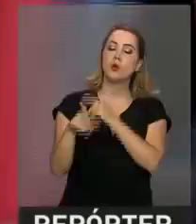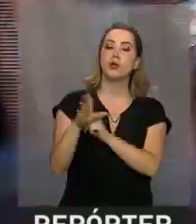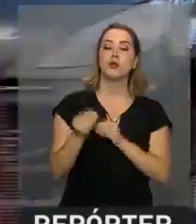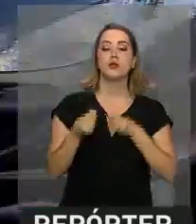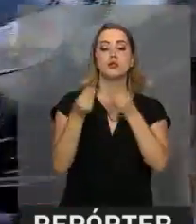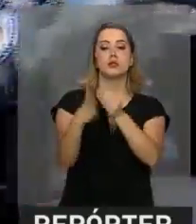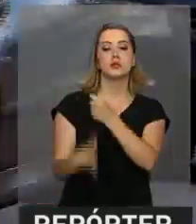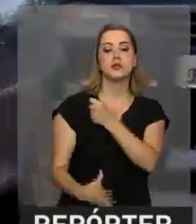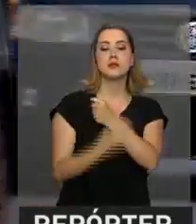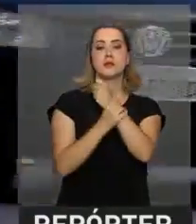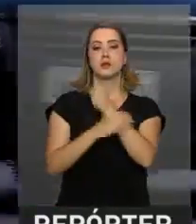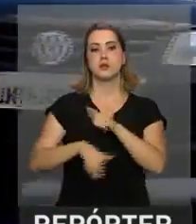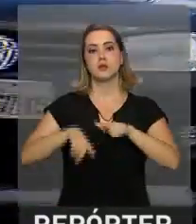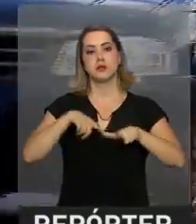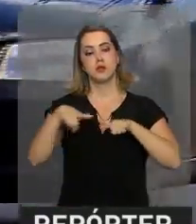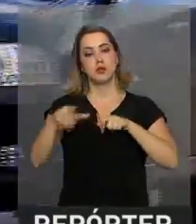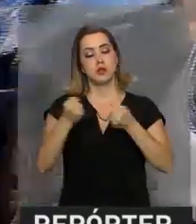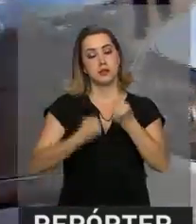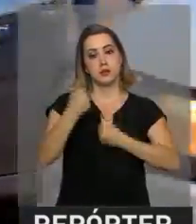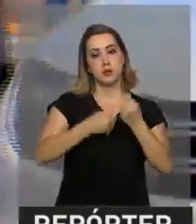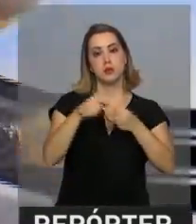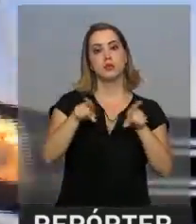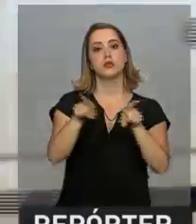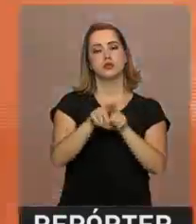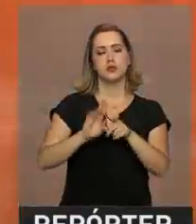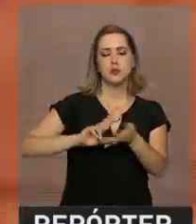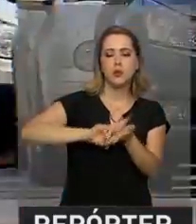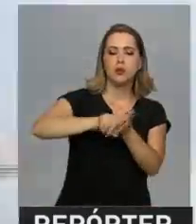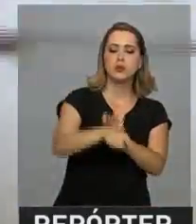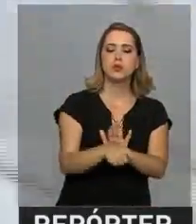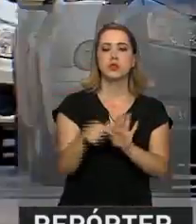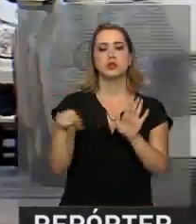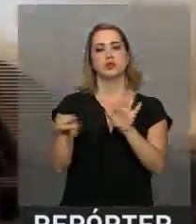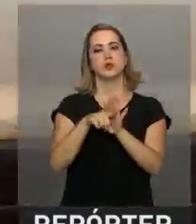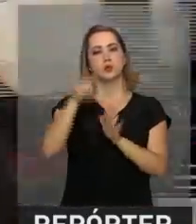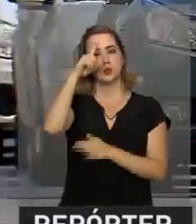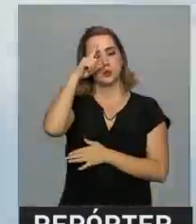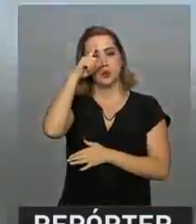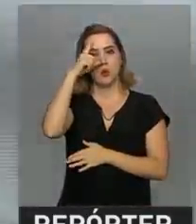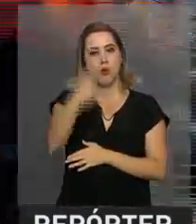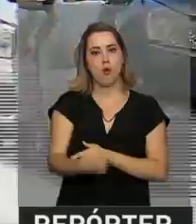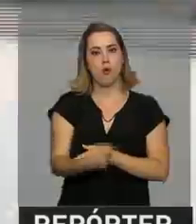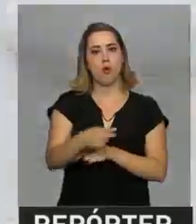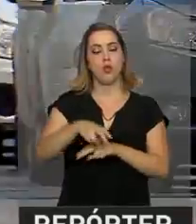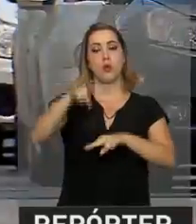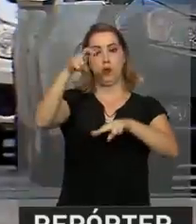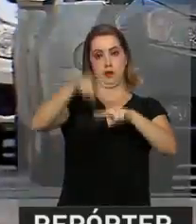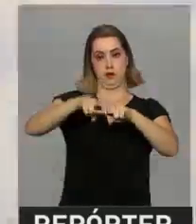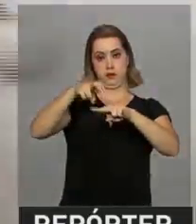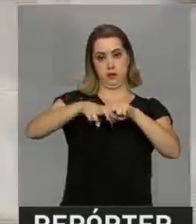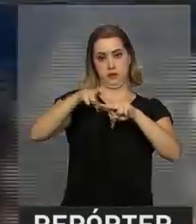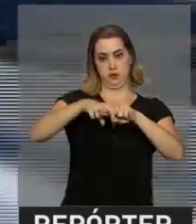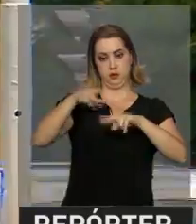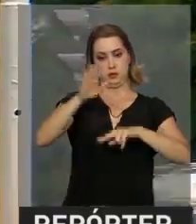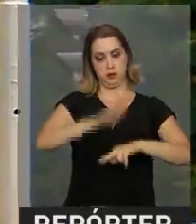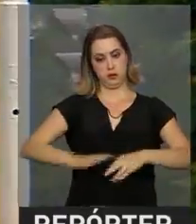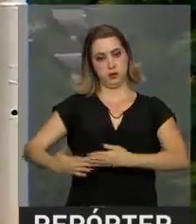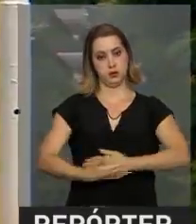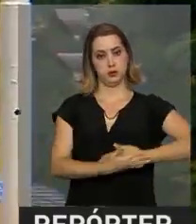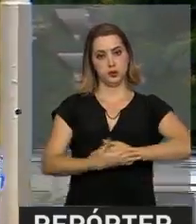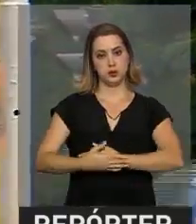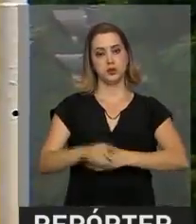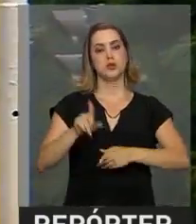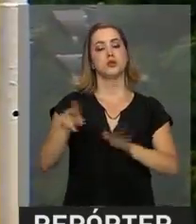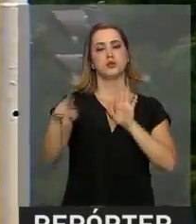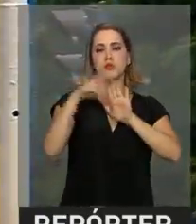trânsito, o governo também promoveu outras medidas, como a obrigatoriedade das cadeirinhas para crianças nos veículos, regras